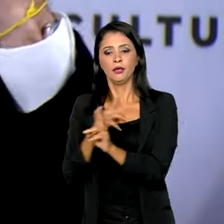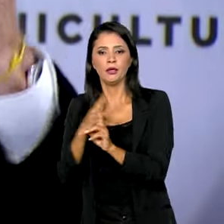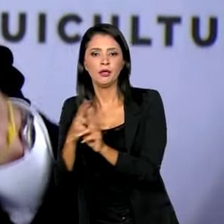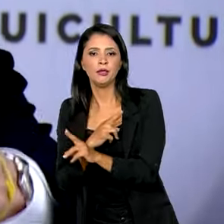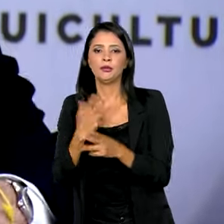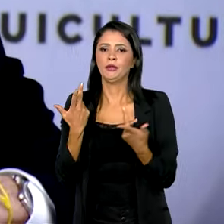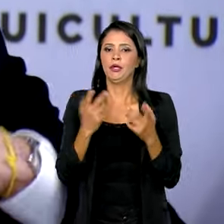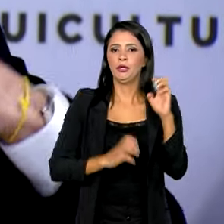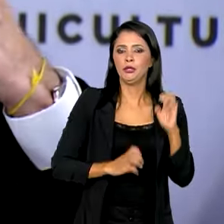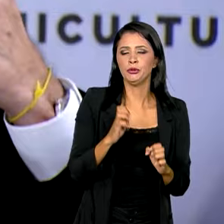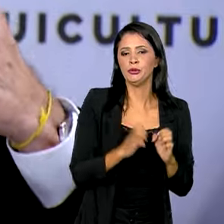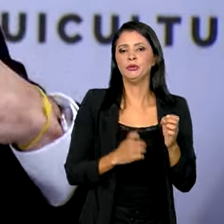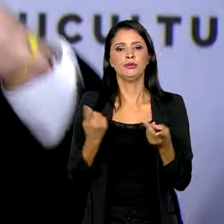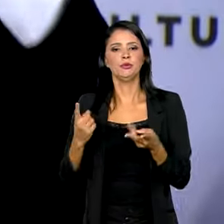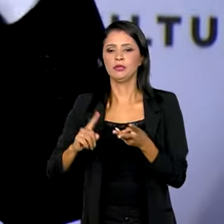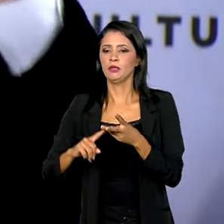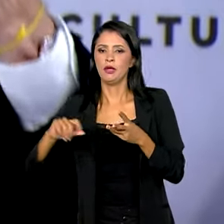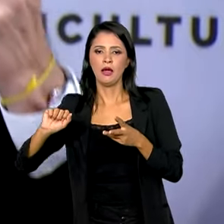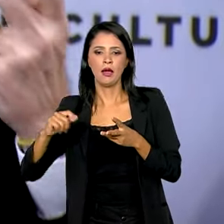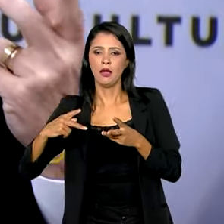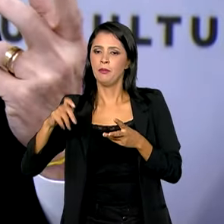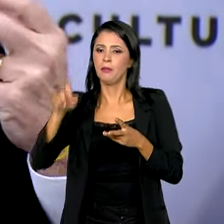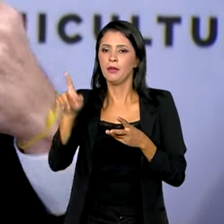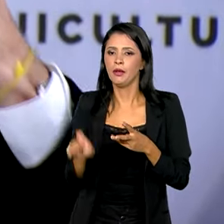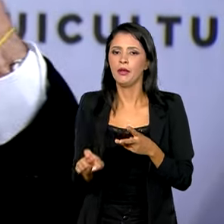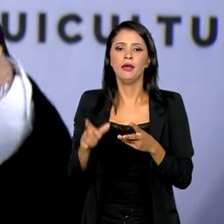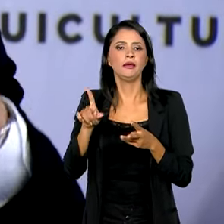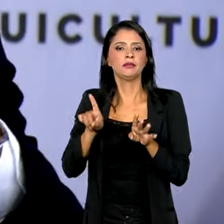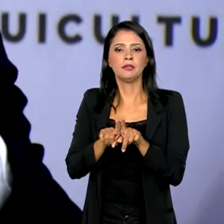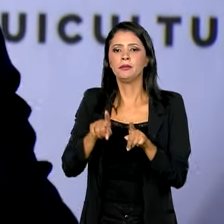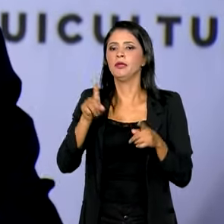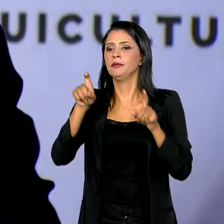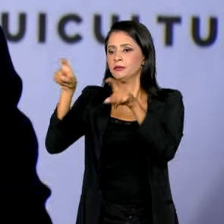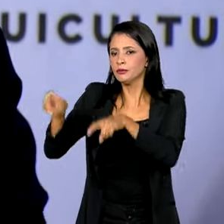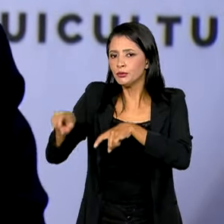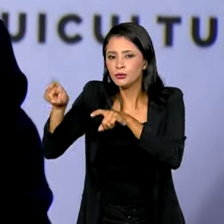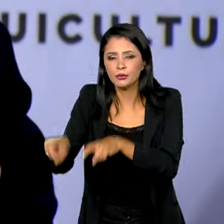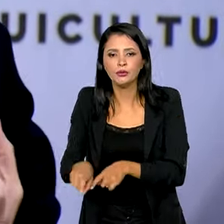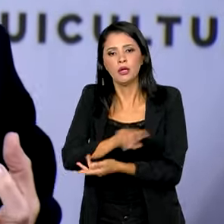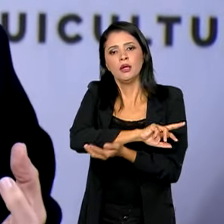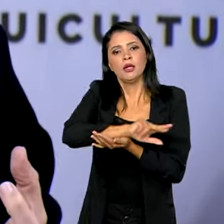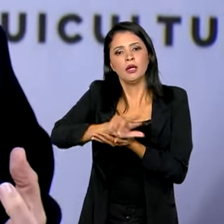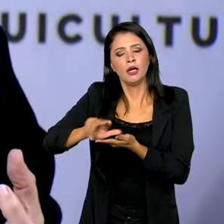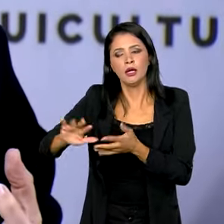e Comércio, a Apex, enfim, o Ministério da Agricultura. Esse é um esforço conjunto. um esforço conjunto.